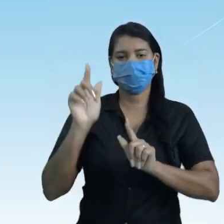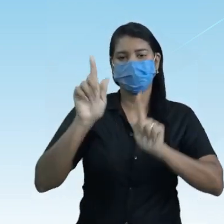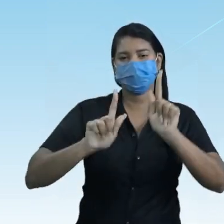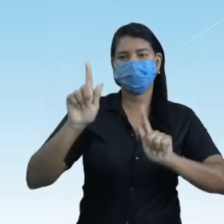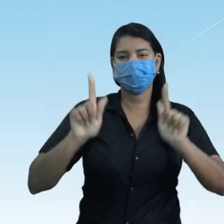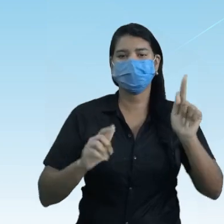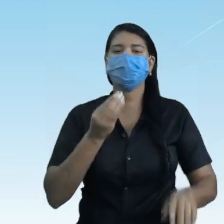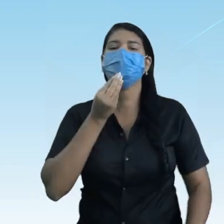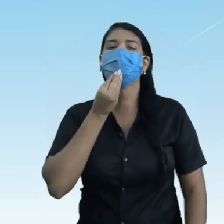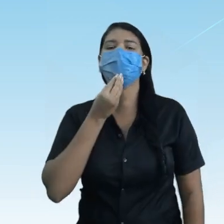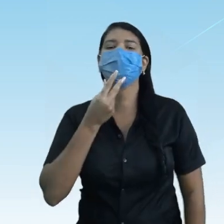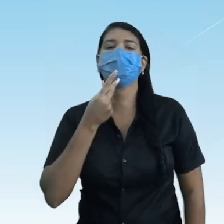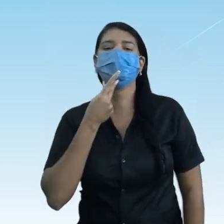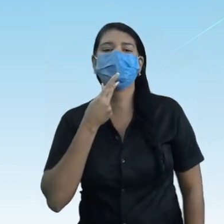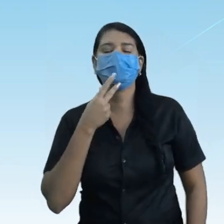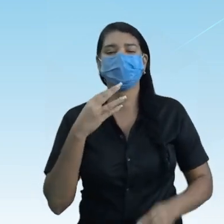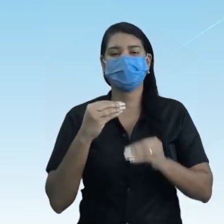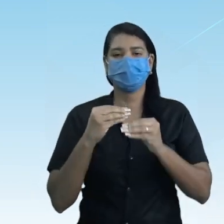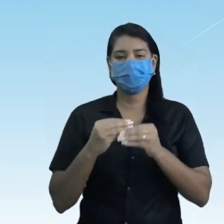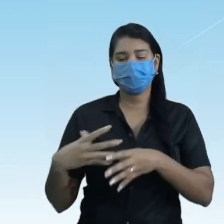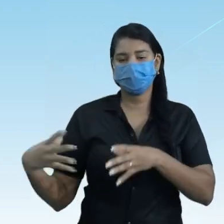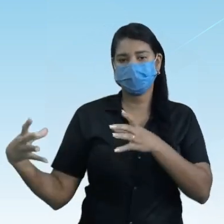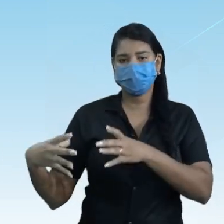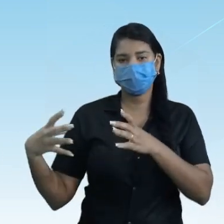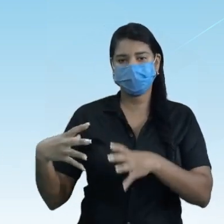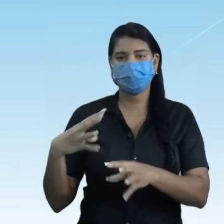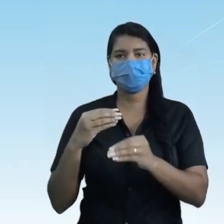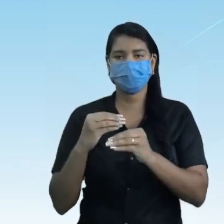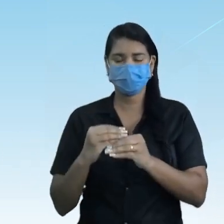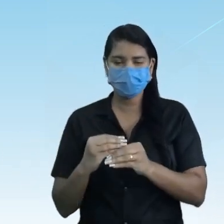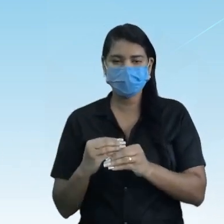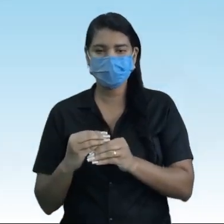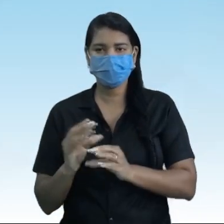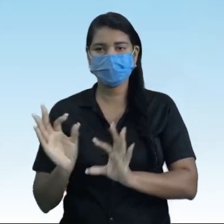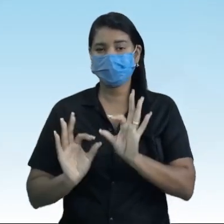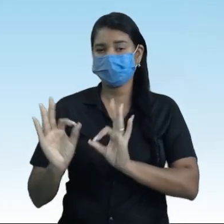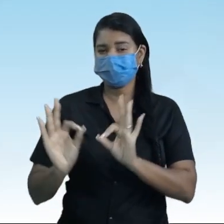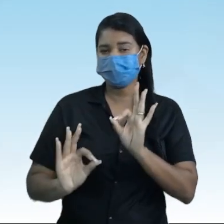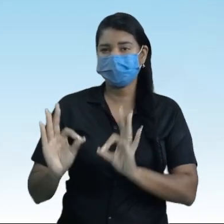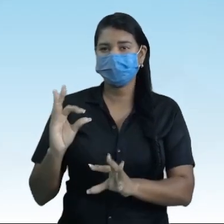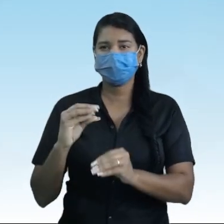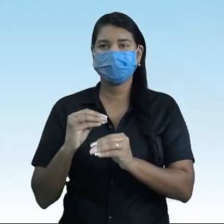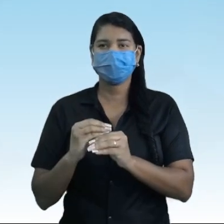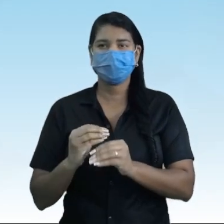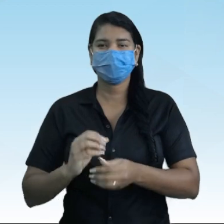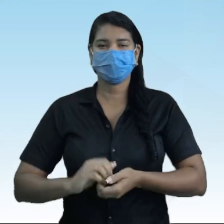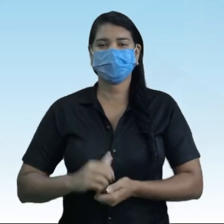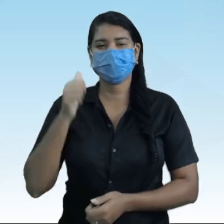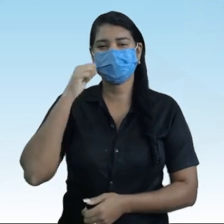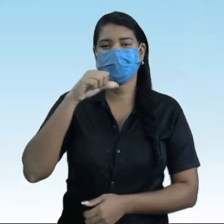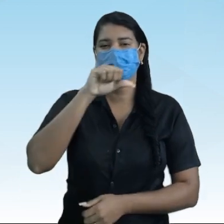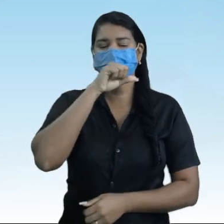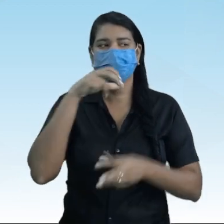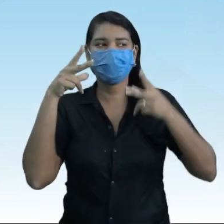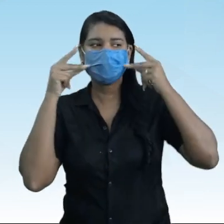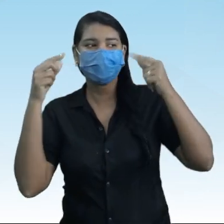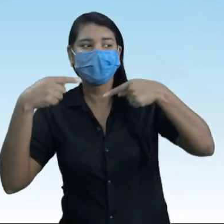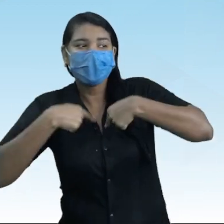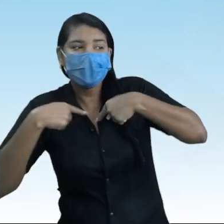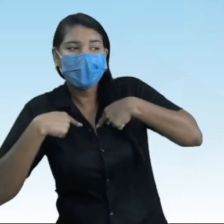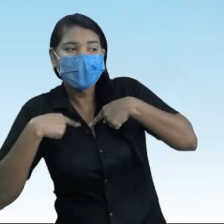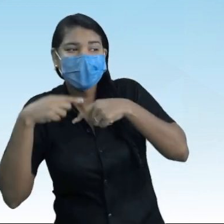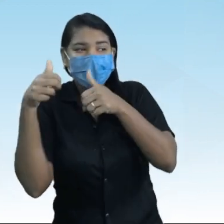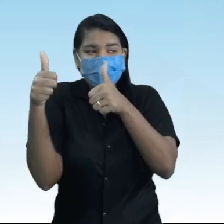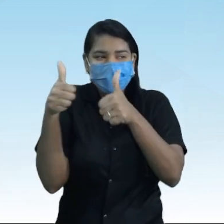probabilidade. E a nossa equipe está completaça hoje, hoje com a mãe de Mia, a Joyce está aqui,